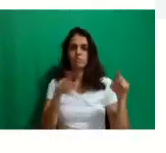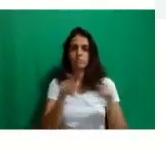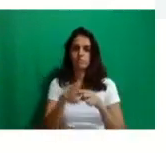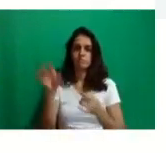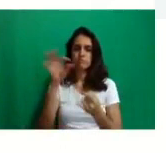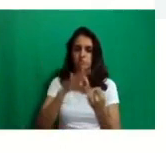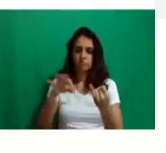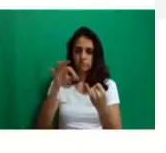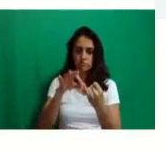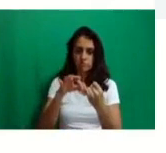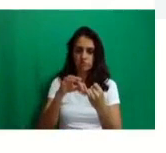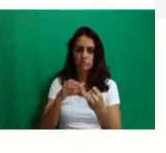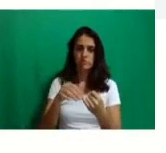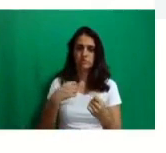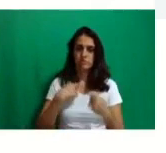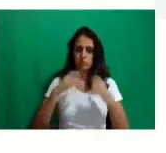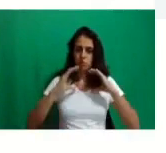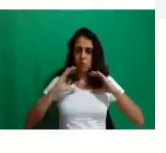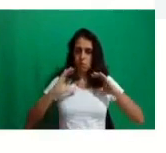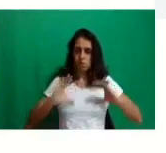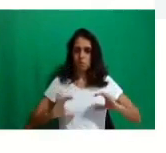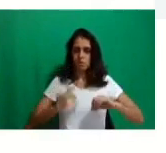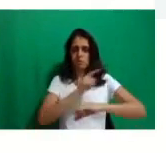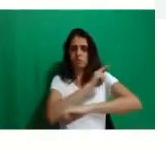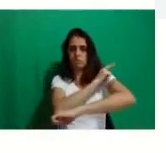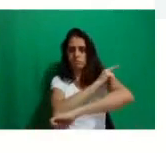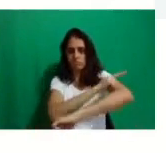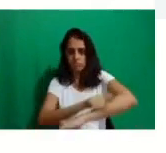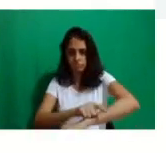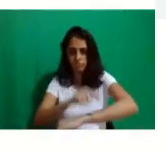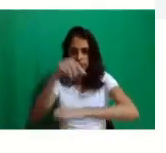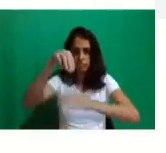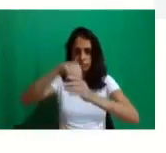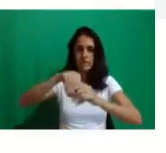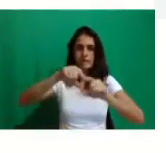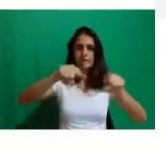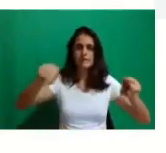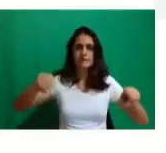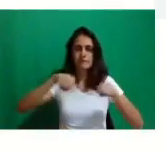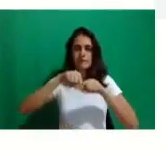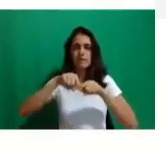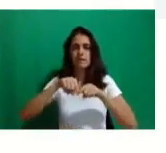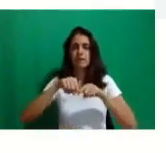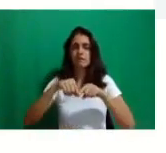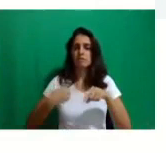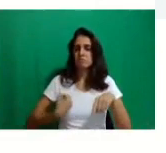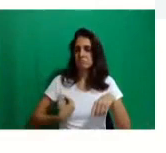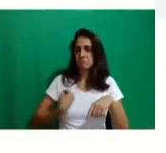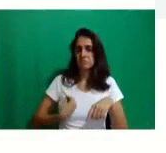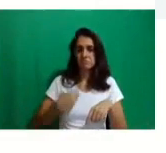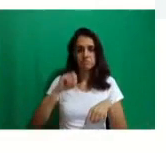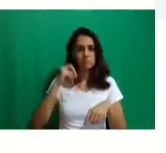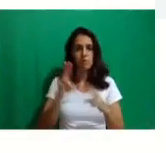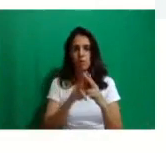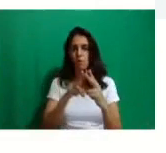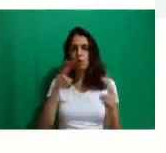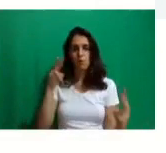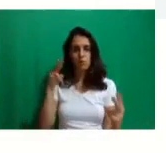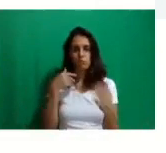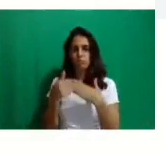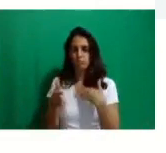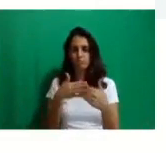bons modos, a educação no ambiente de estudo, né? Seja presencial ou virtual, tá bom?